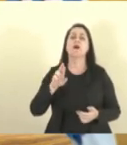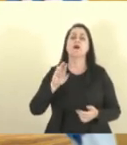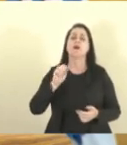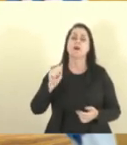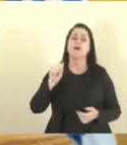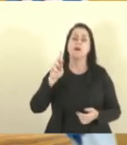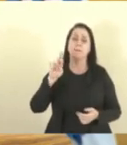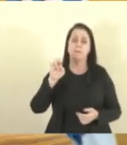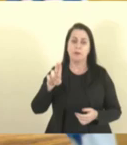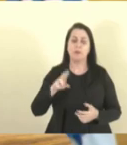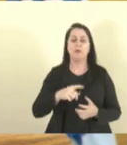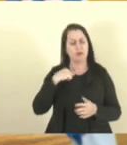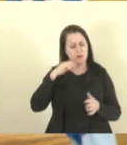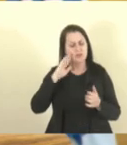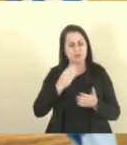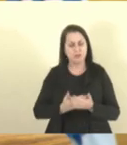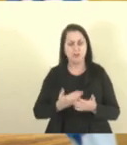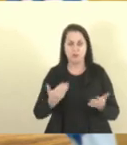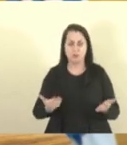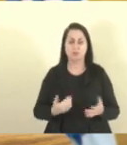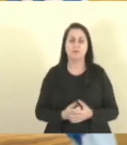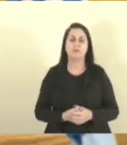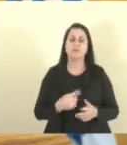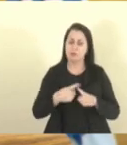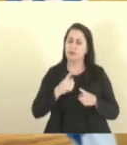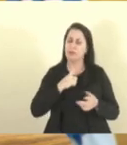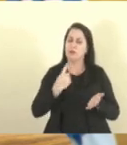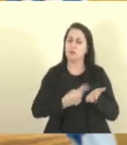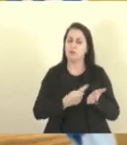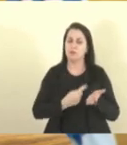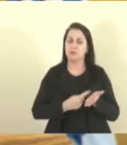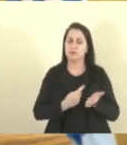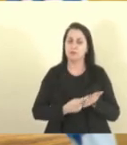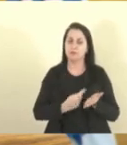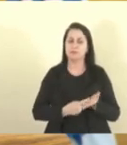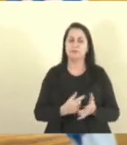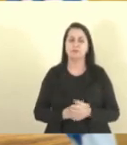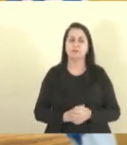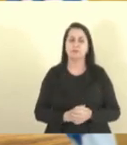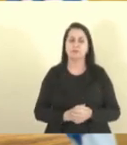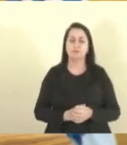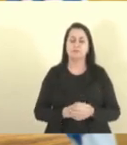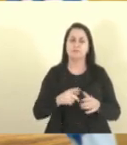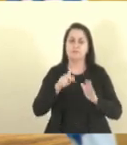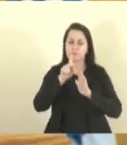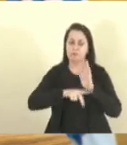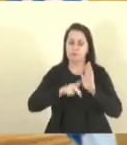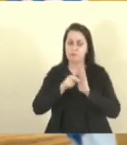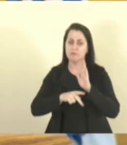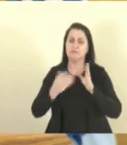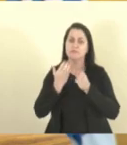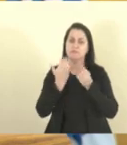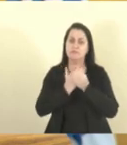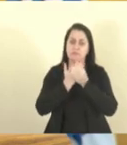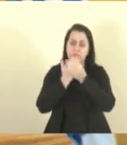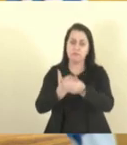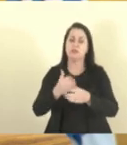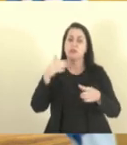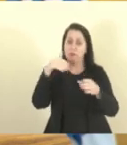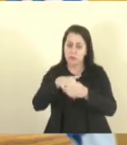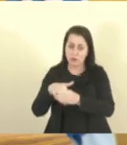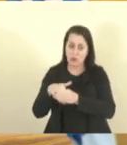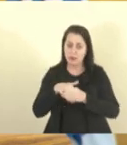Renato, que o Renato também tem o compromisso de mandar logo esse projeto para cá para votar,